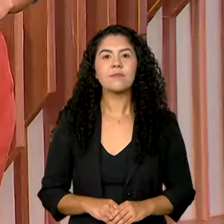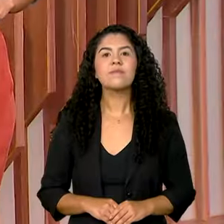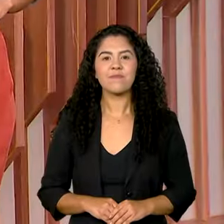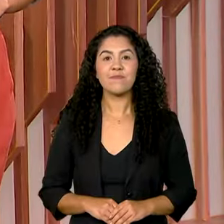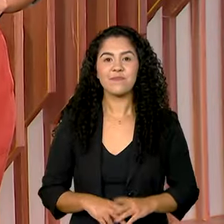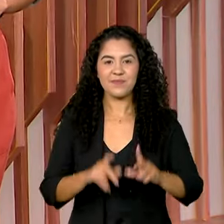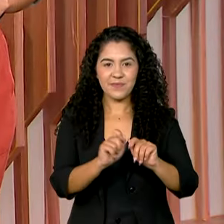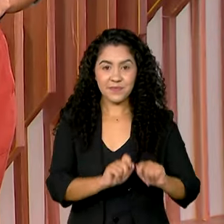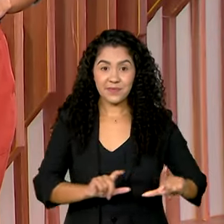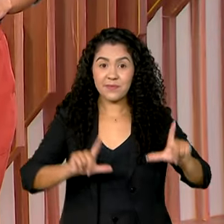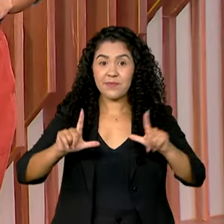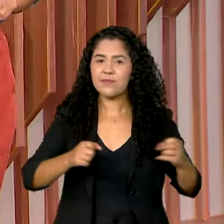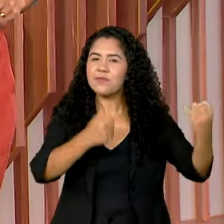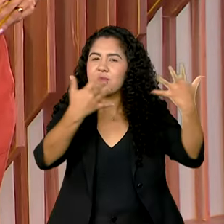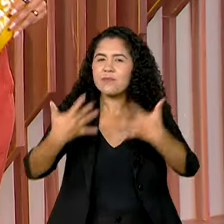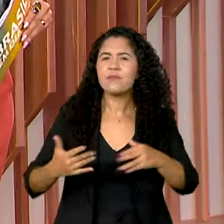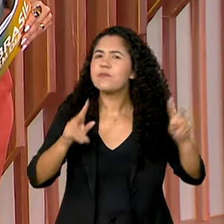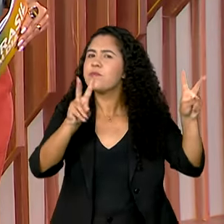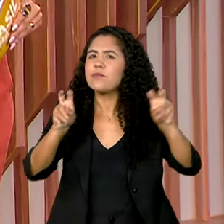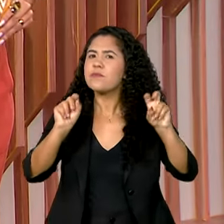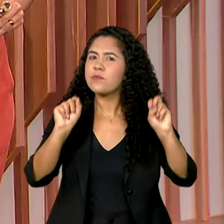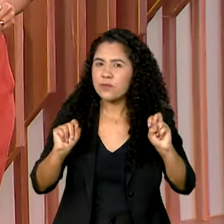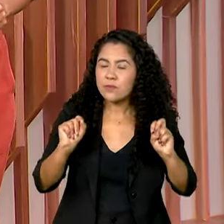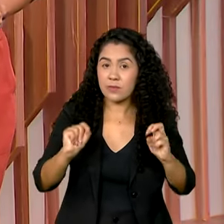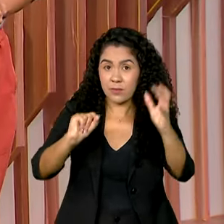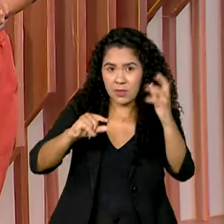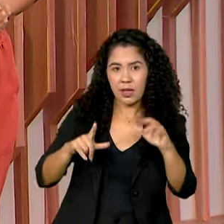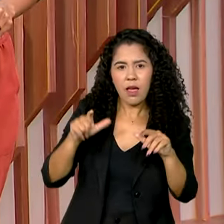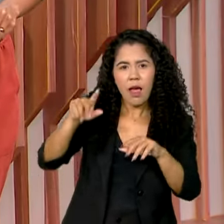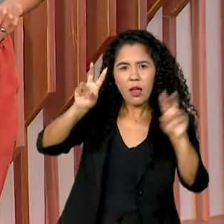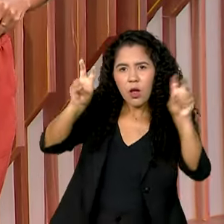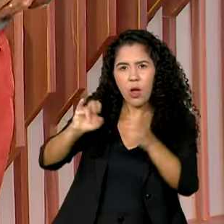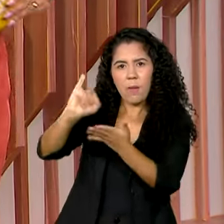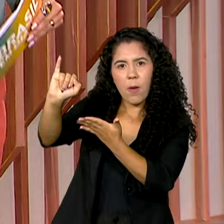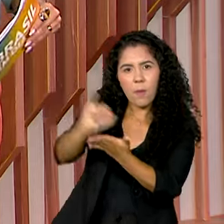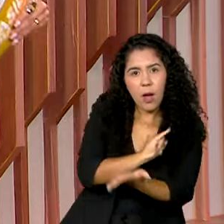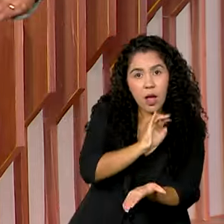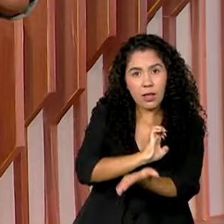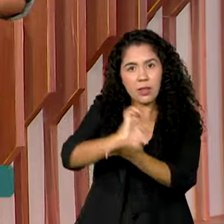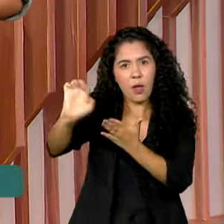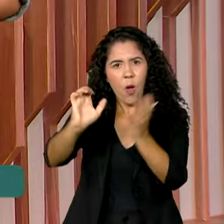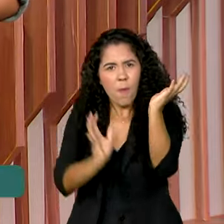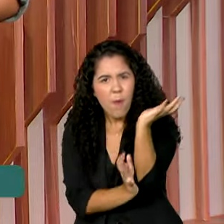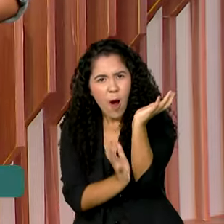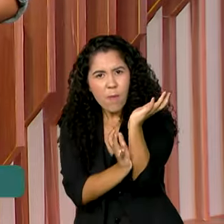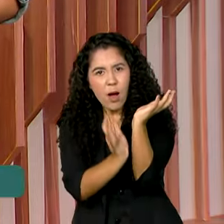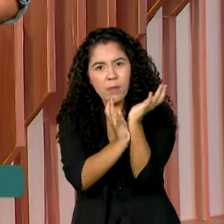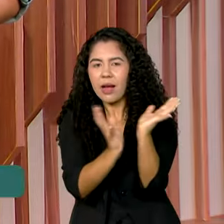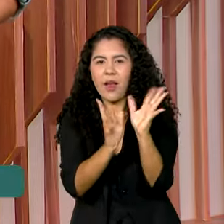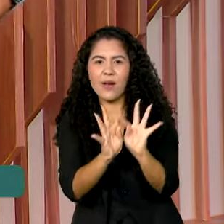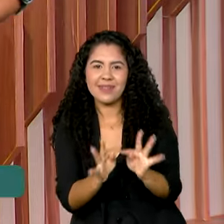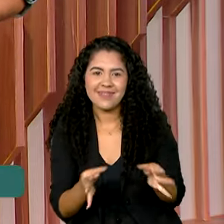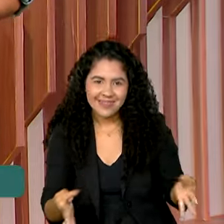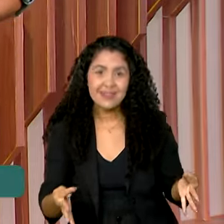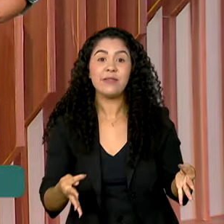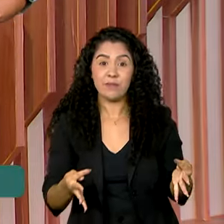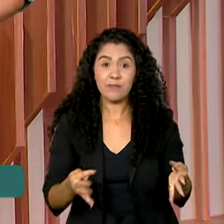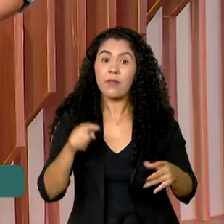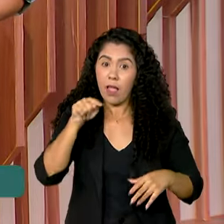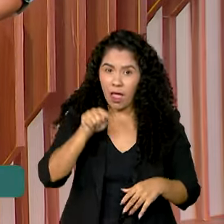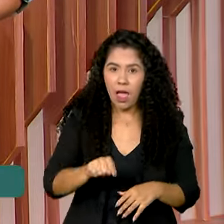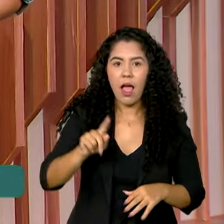Estamos de volta e vamos falar de menos custos e menos burocracia para exportar e importar. É isso que